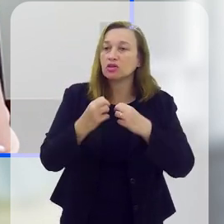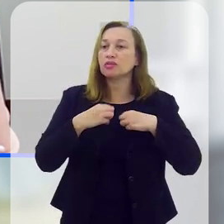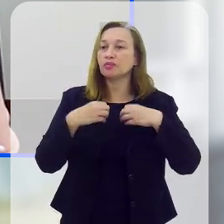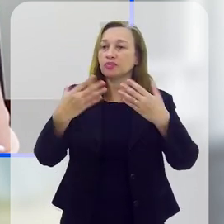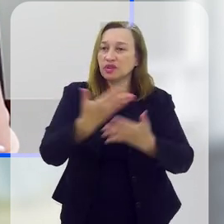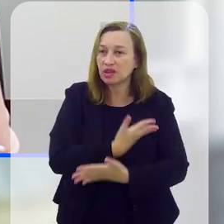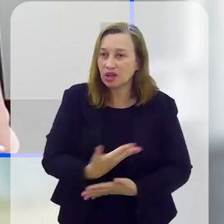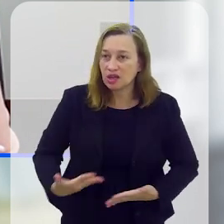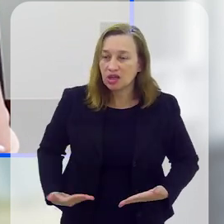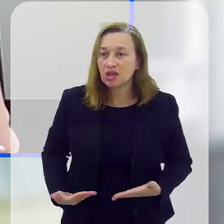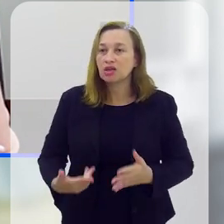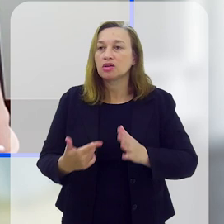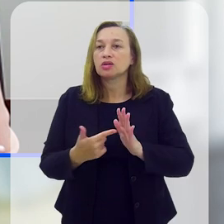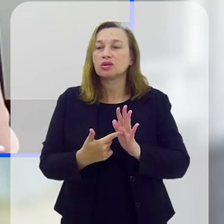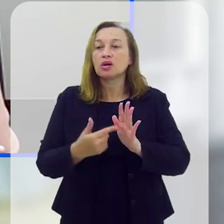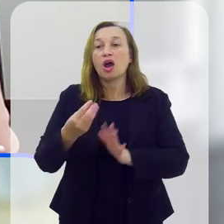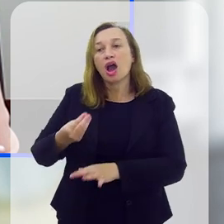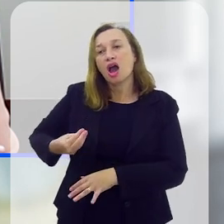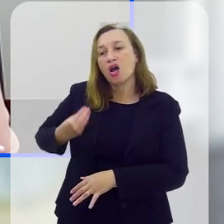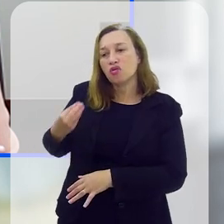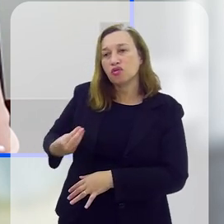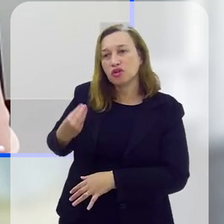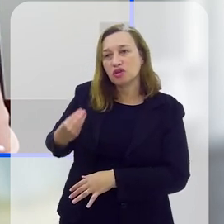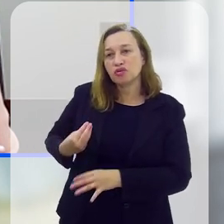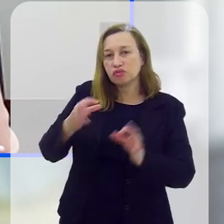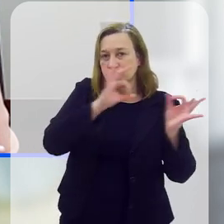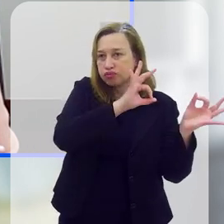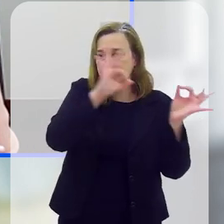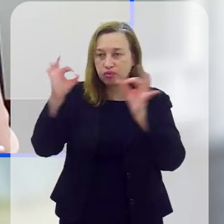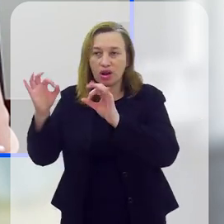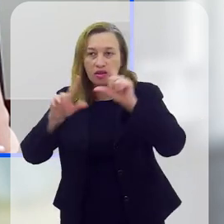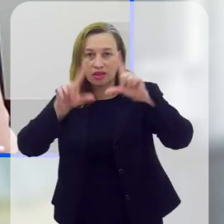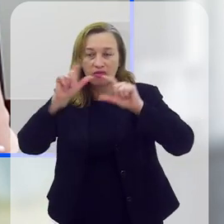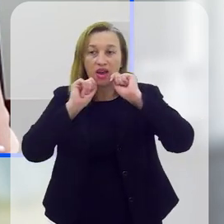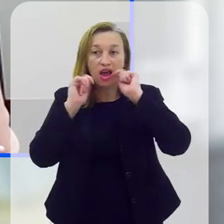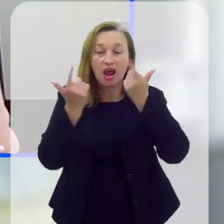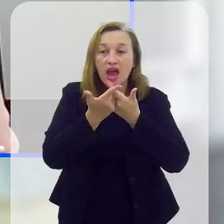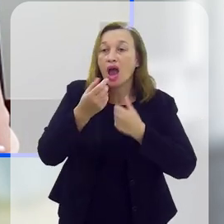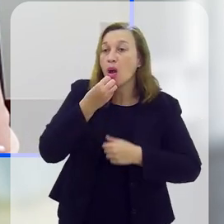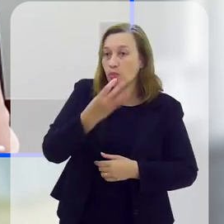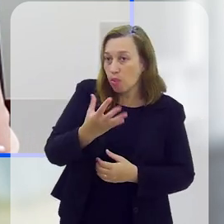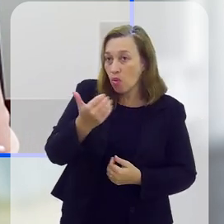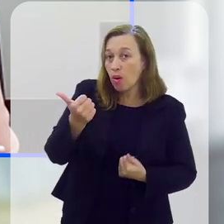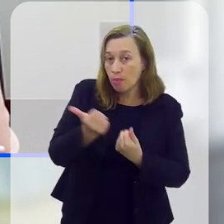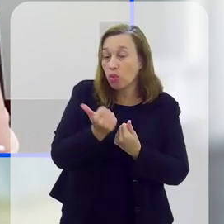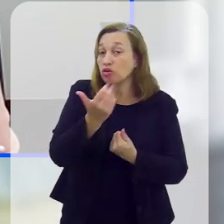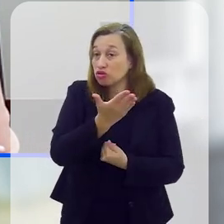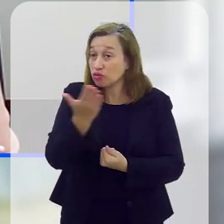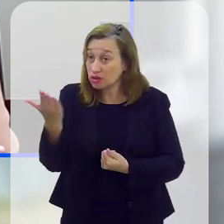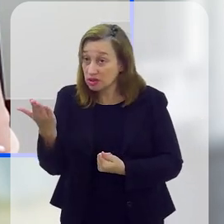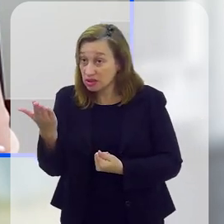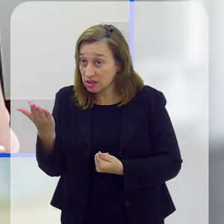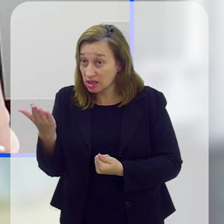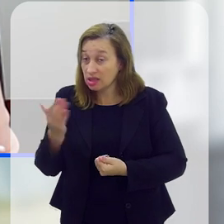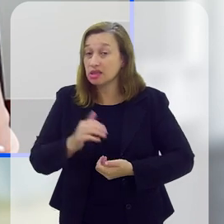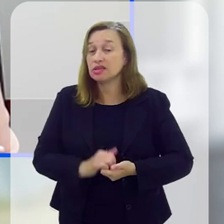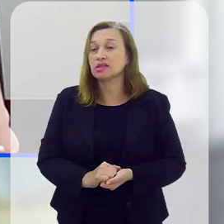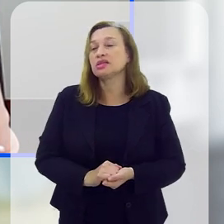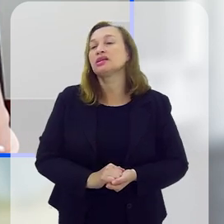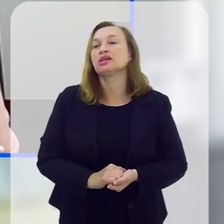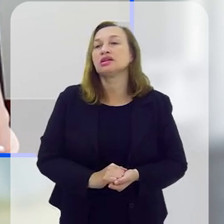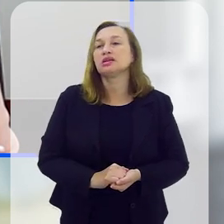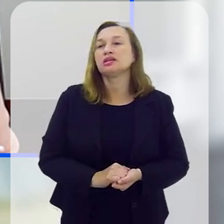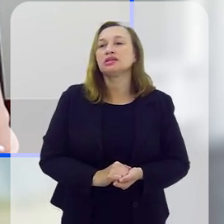as reuniões e as audiências da CPI são transmitidas pela TV Alerj, então, seria muito bom poder contar